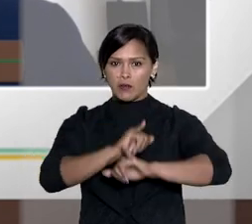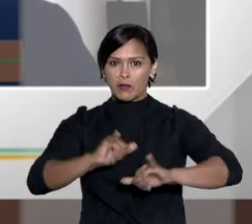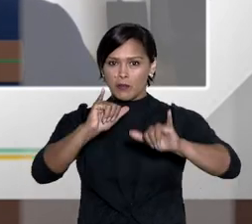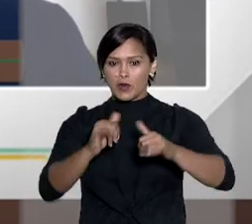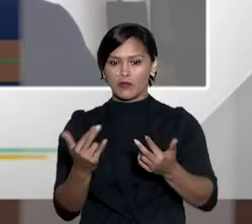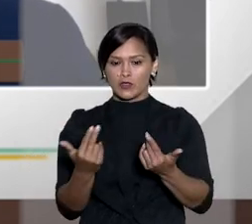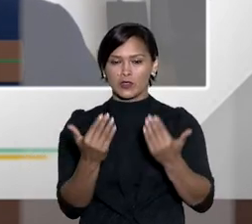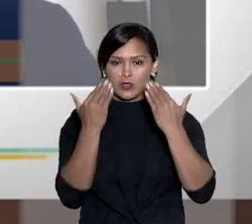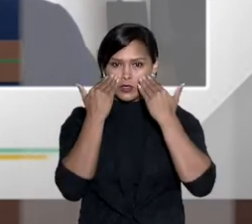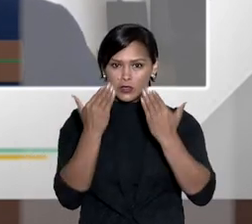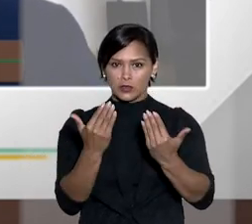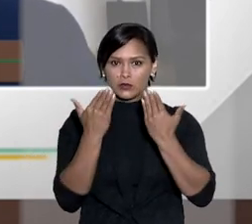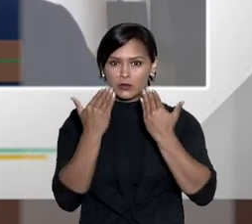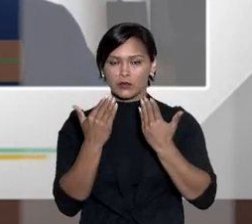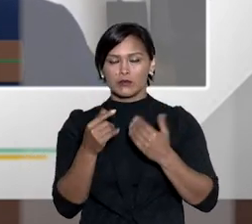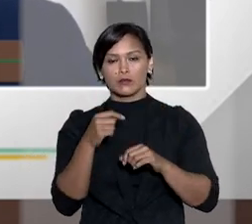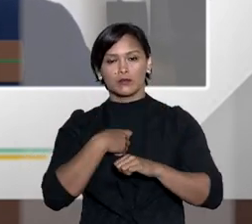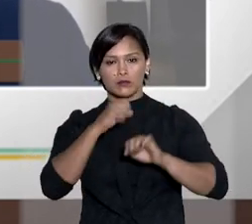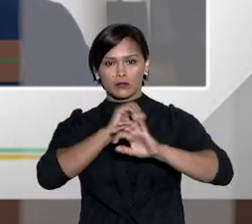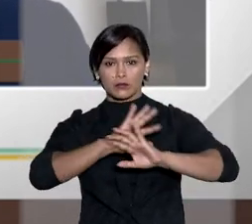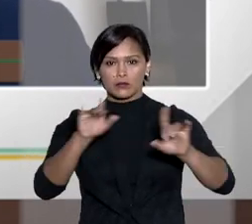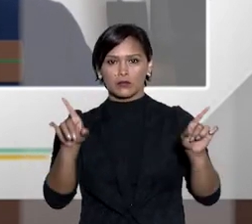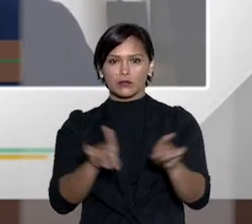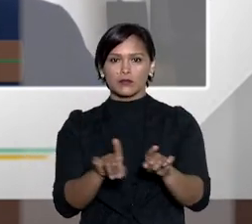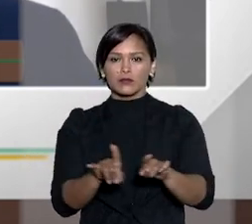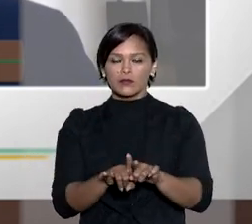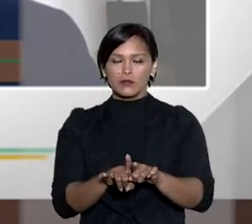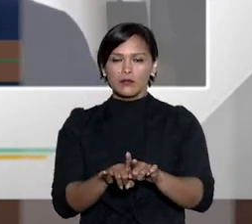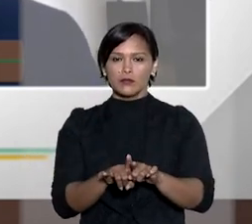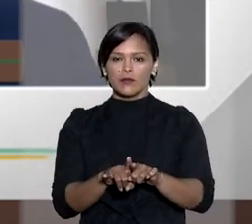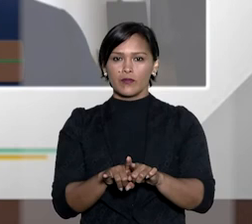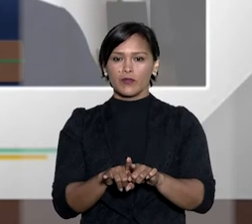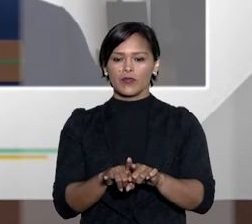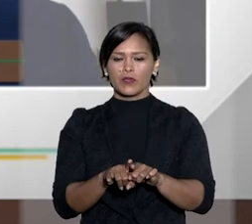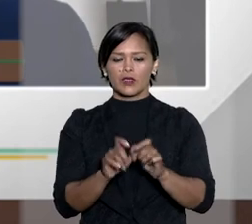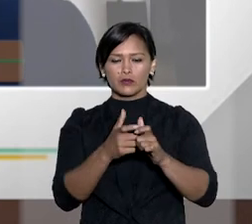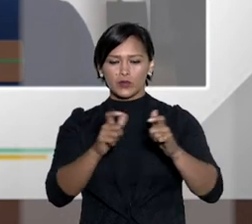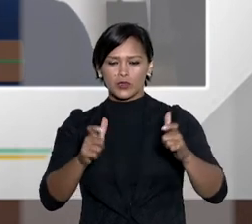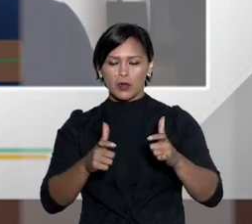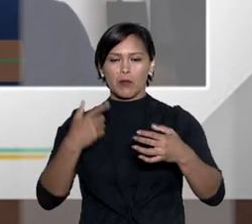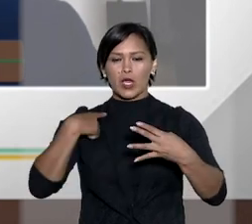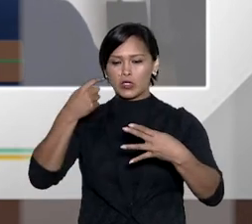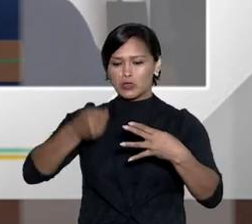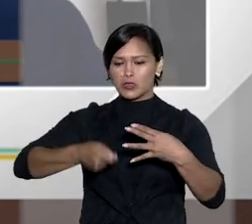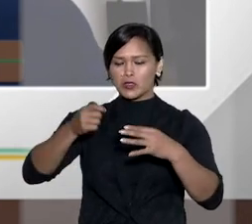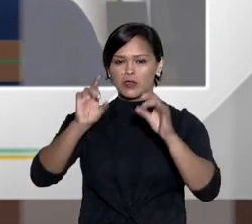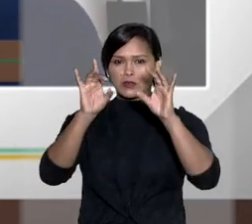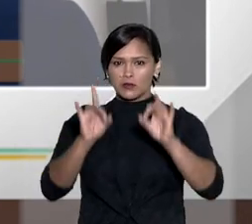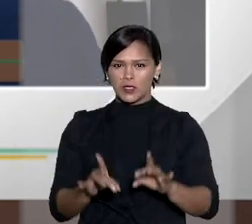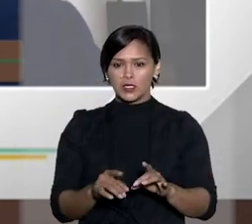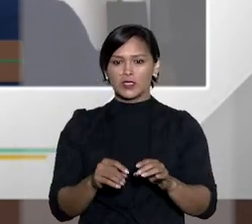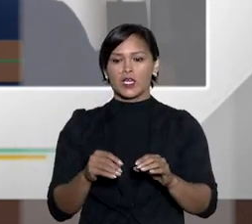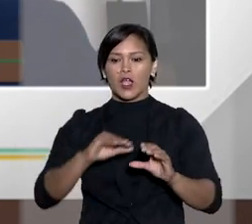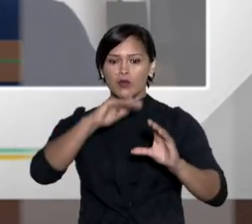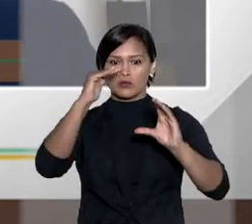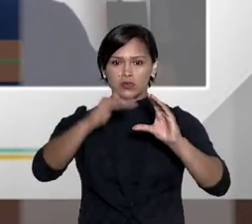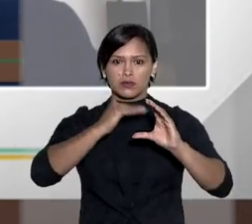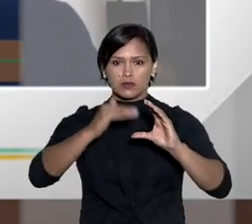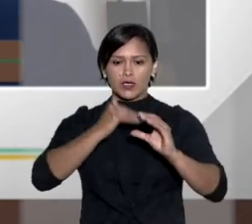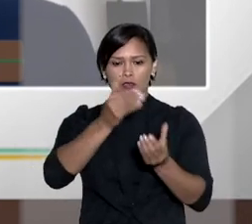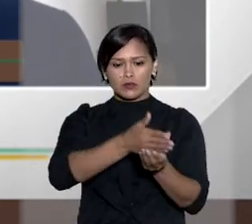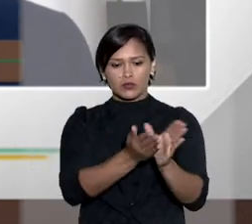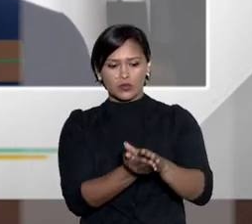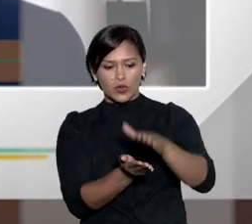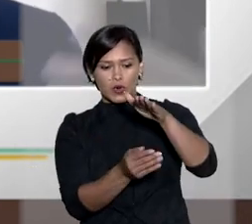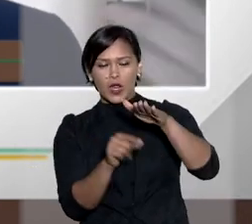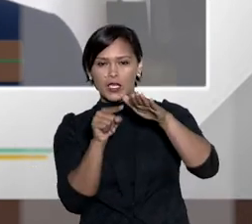você teria a sentença proferida nessa mesma audiência é evidente que o tamanho dos juizados